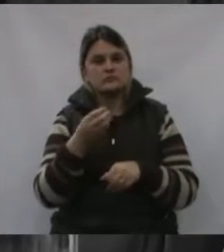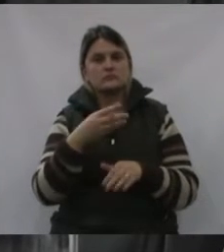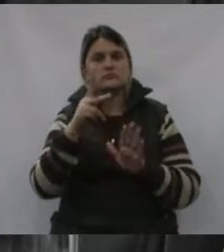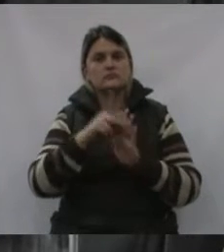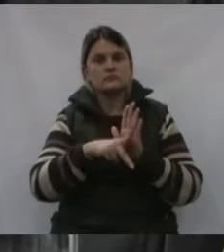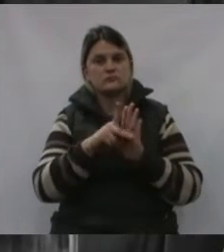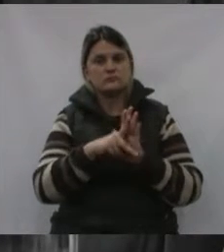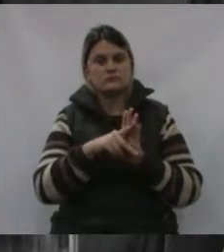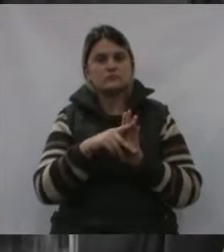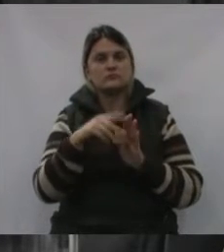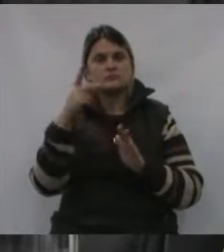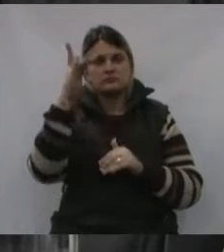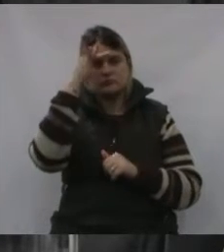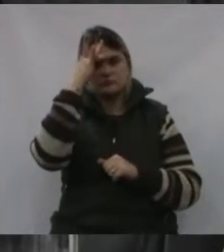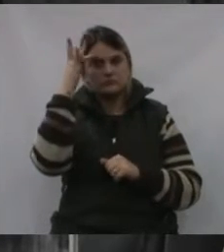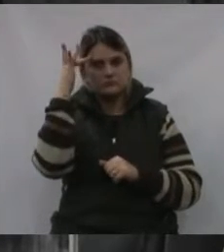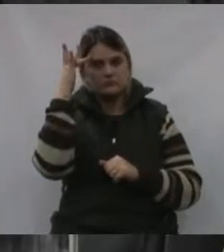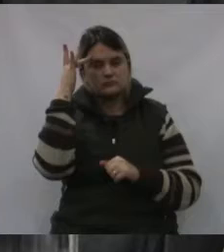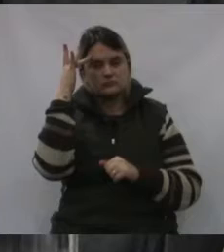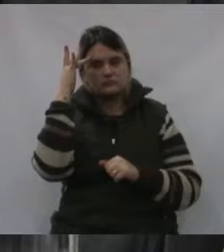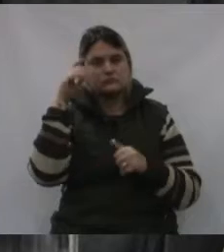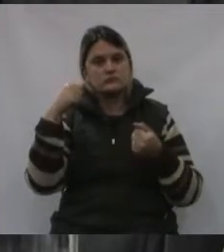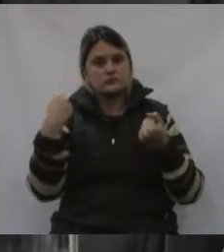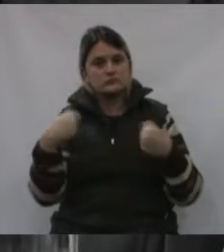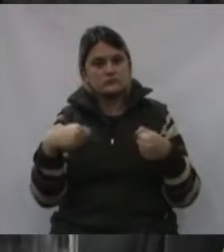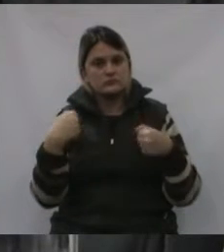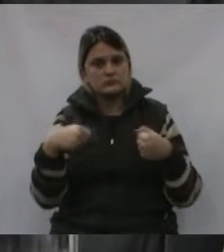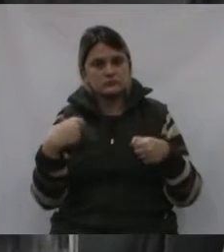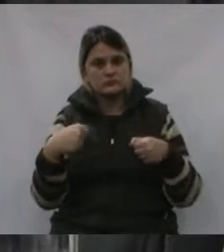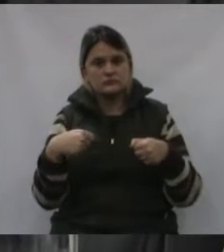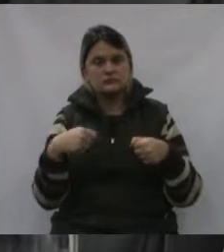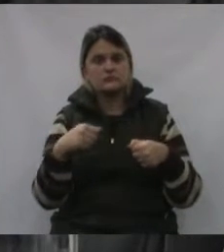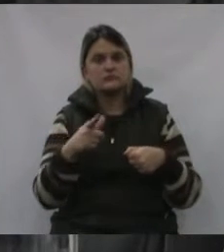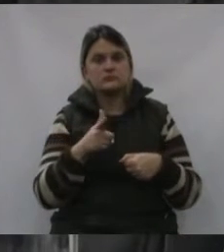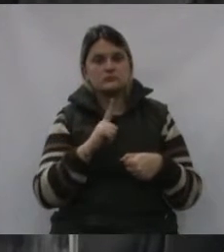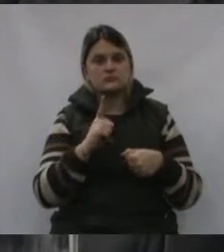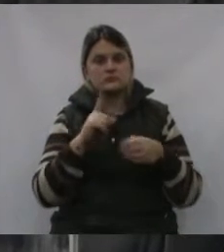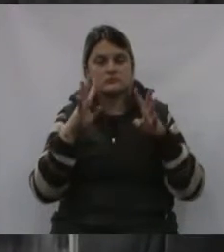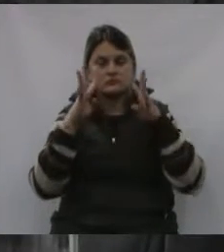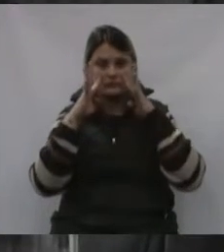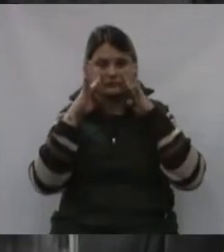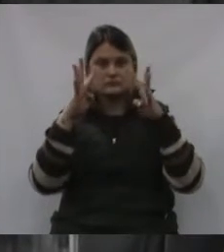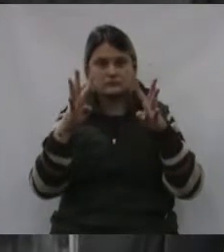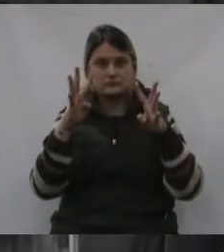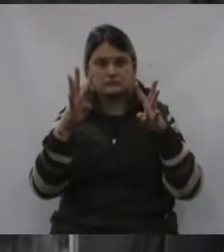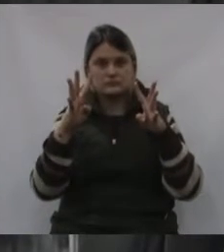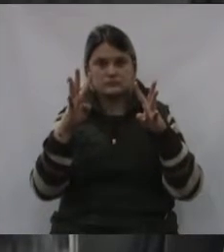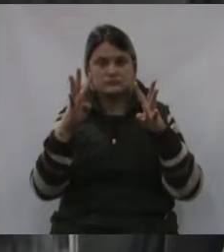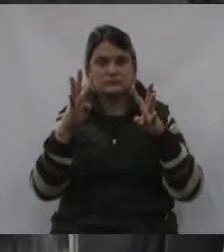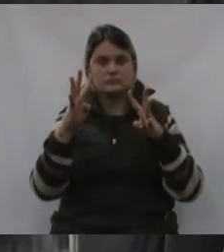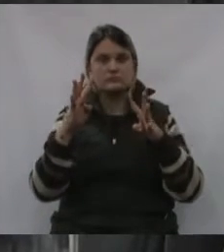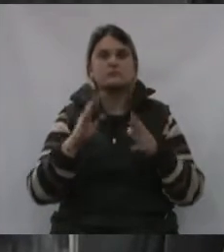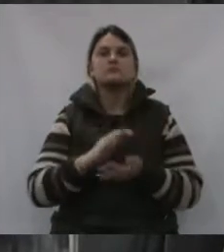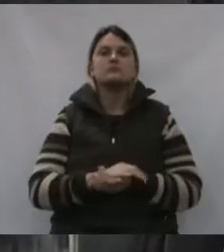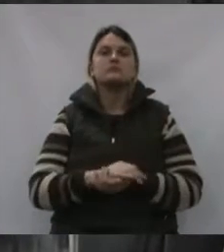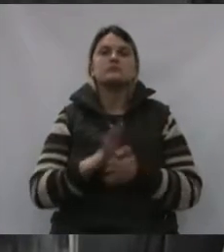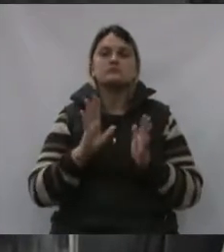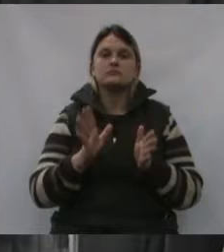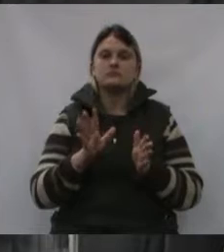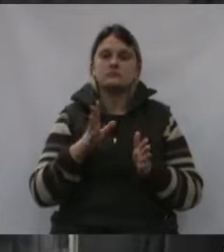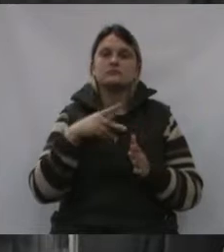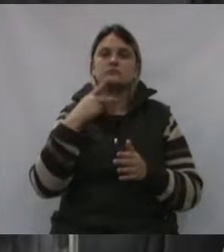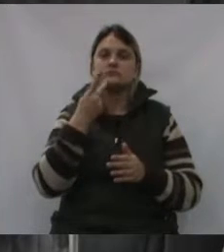que necessitam de atenção, atenção a qual já foi dada